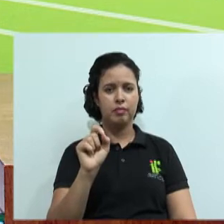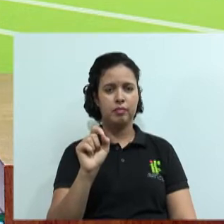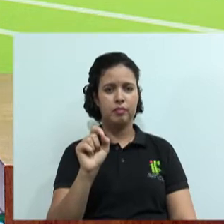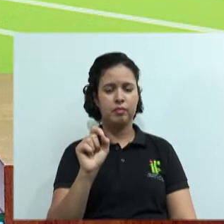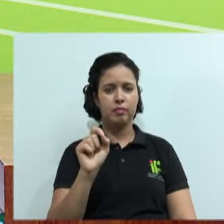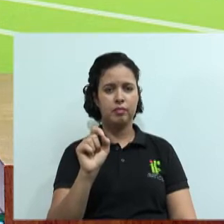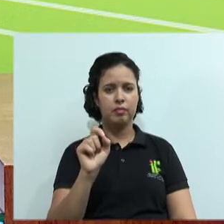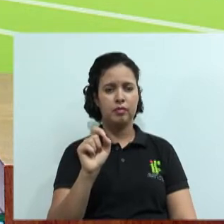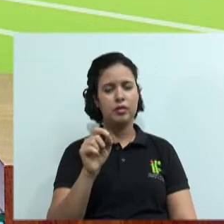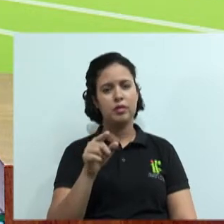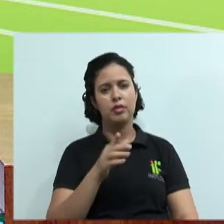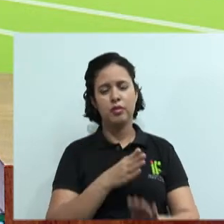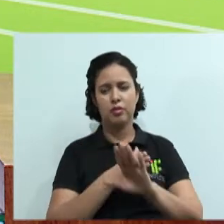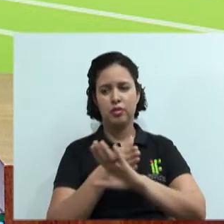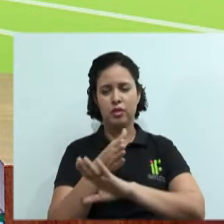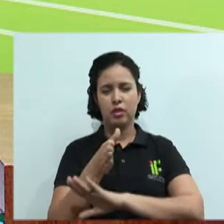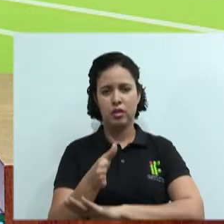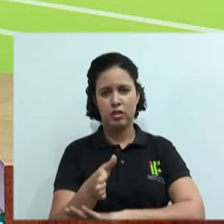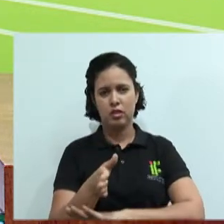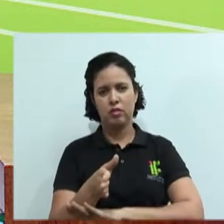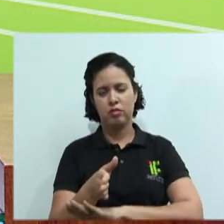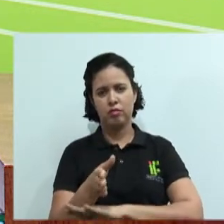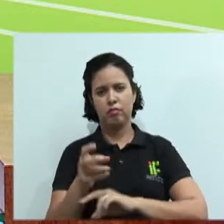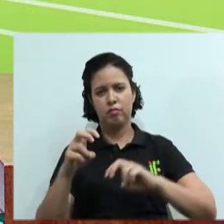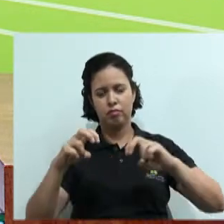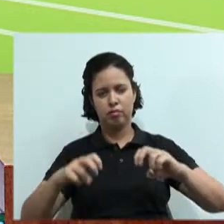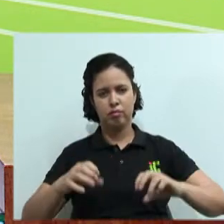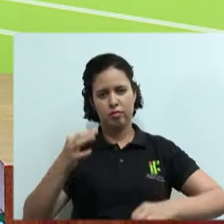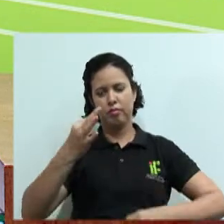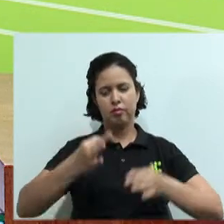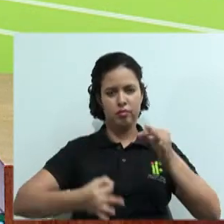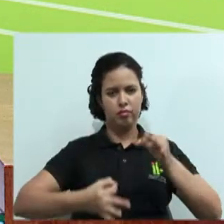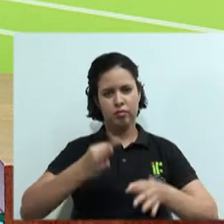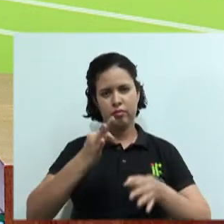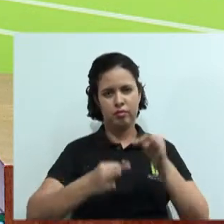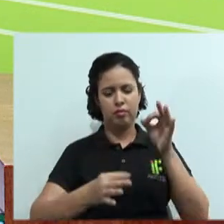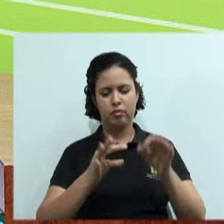no tribunal. Quem aqui já assistiu de repente alguma audiência,